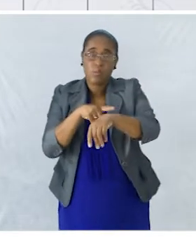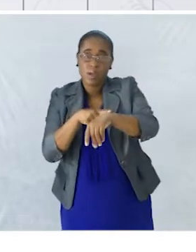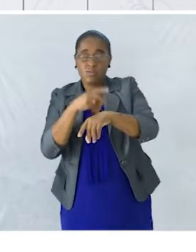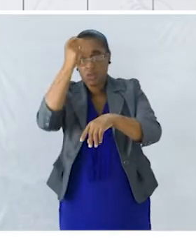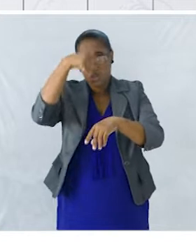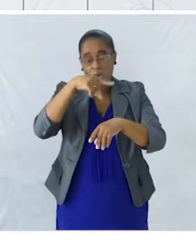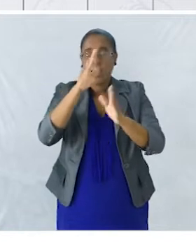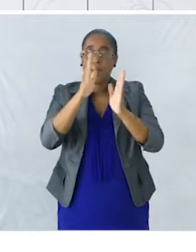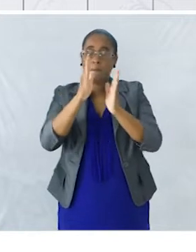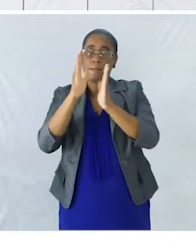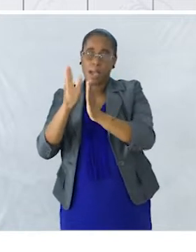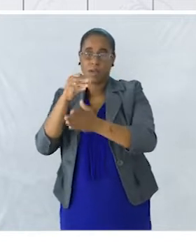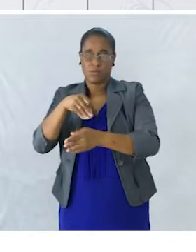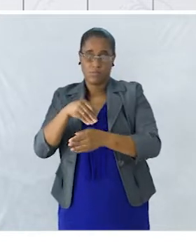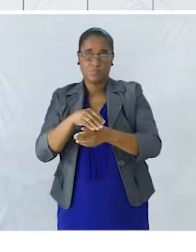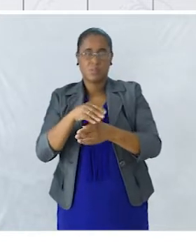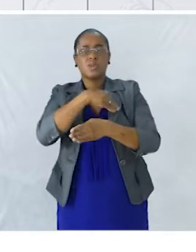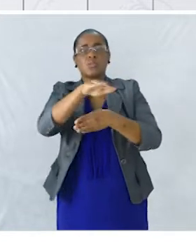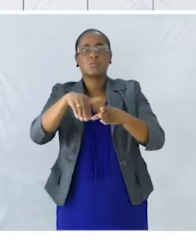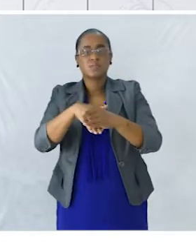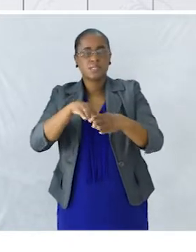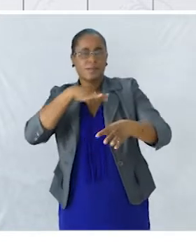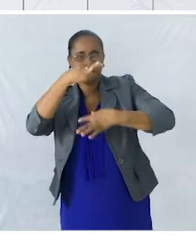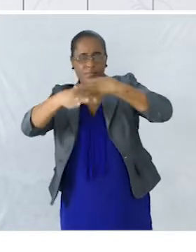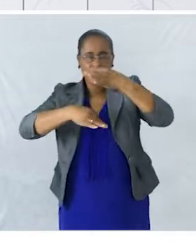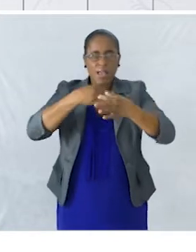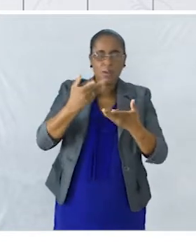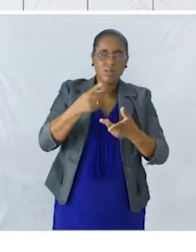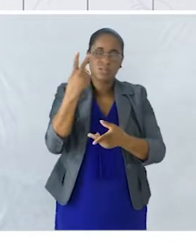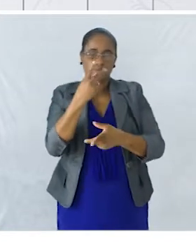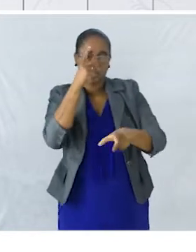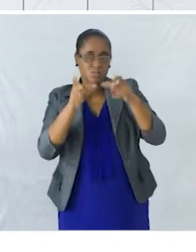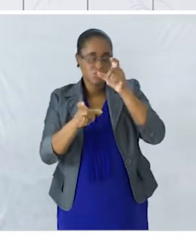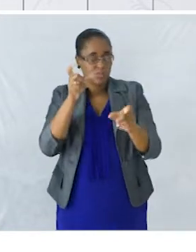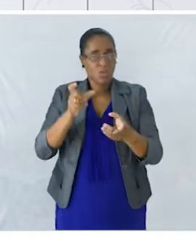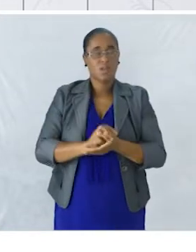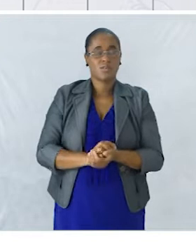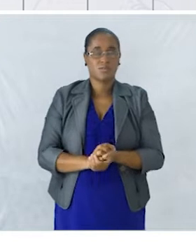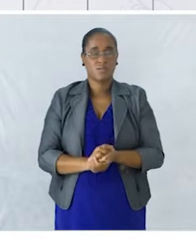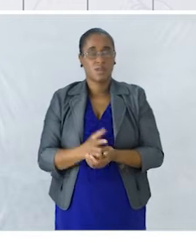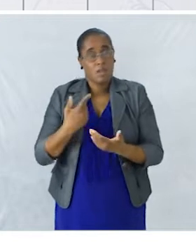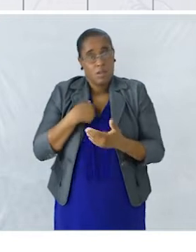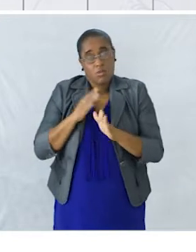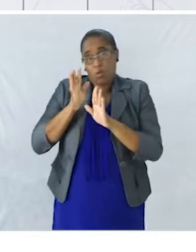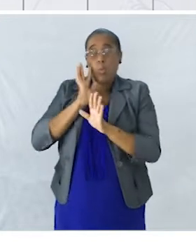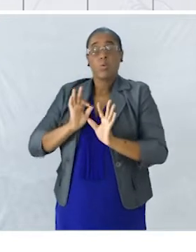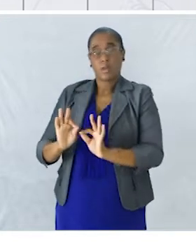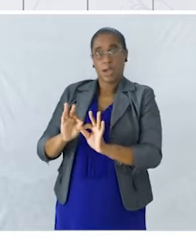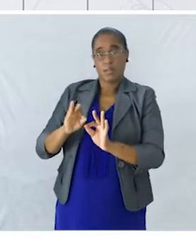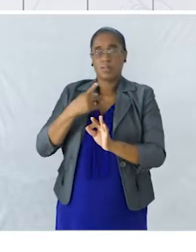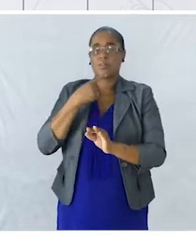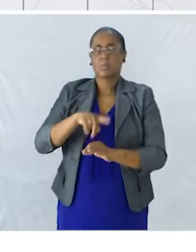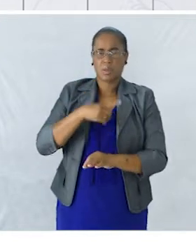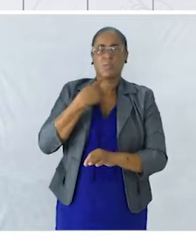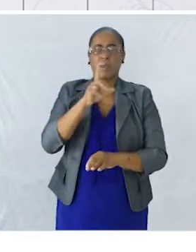Introduzi diálogo Entre as personagens Evitei repetir palavras Ou expressões